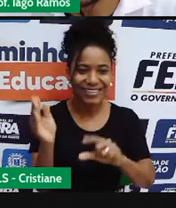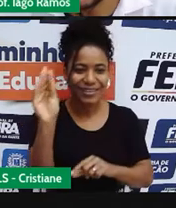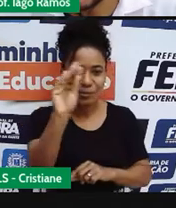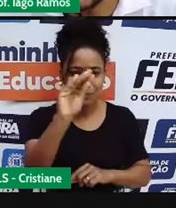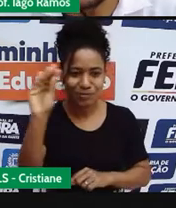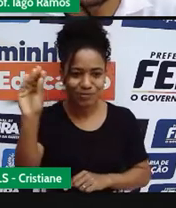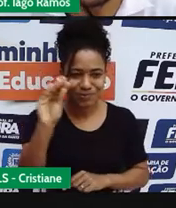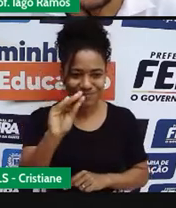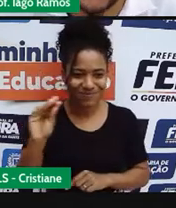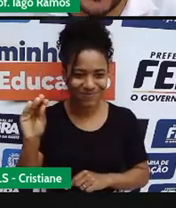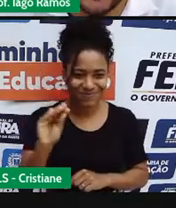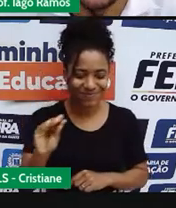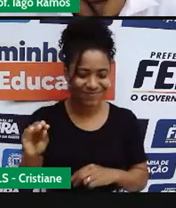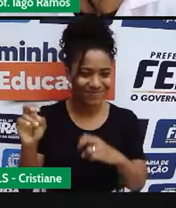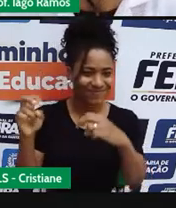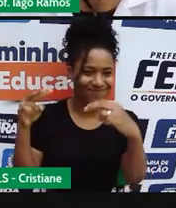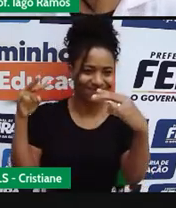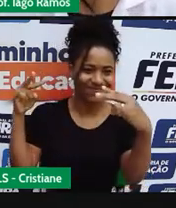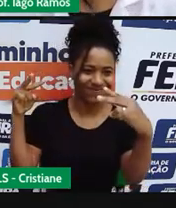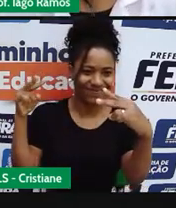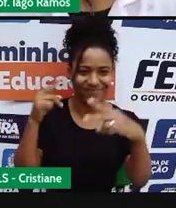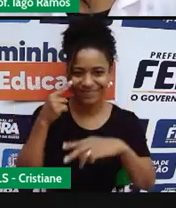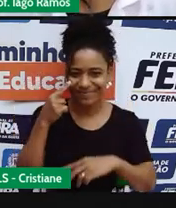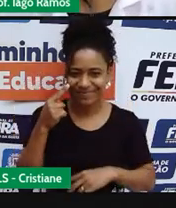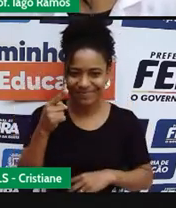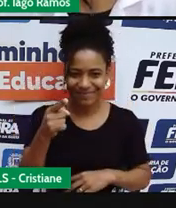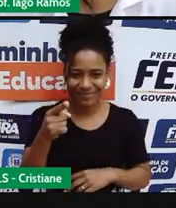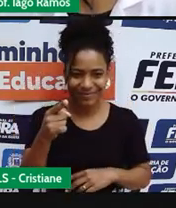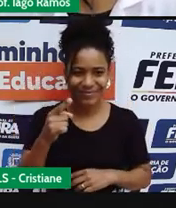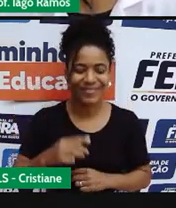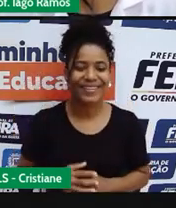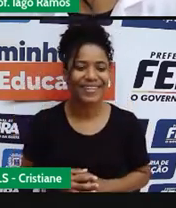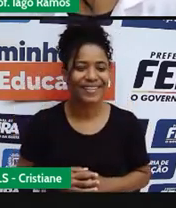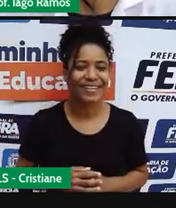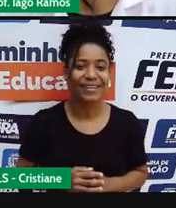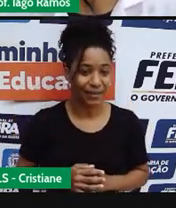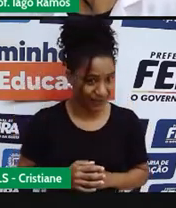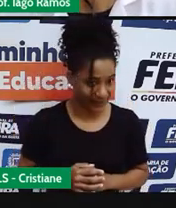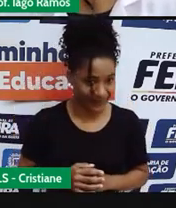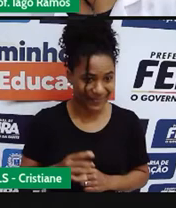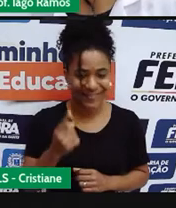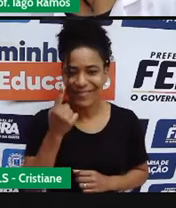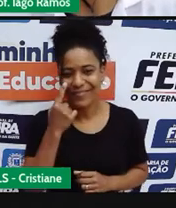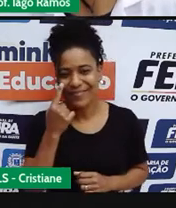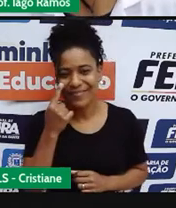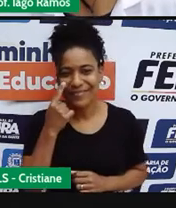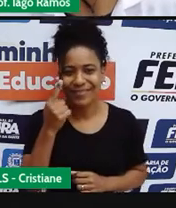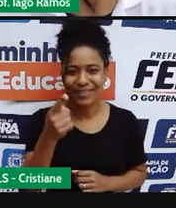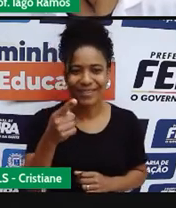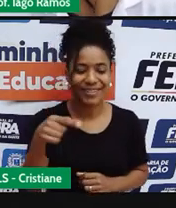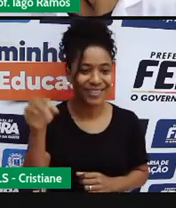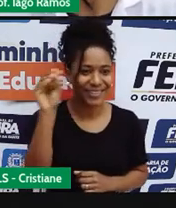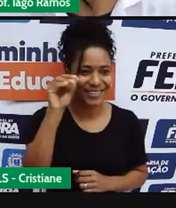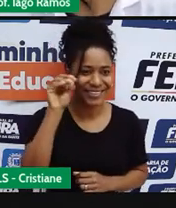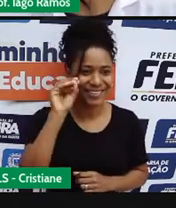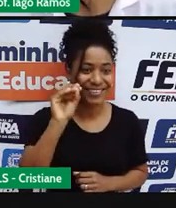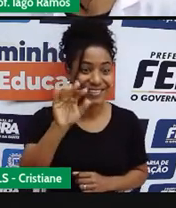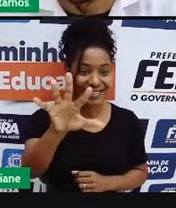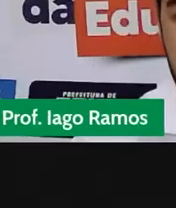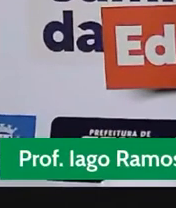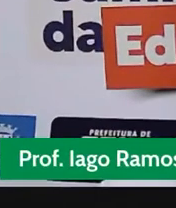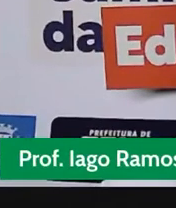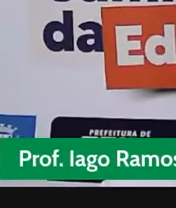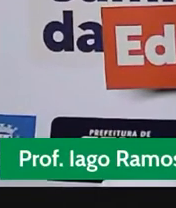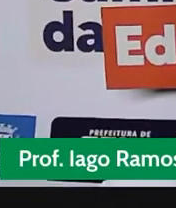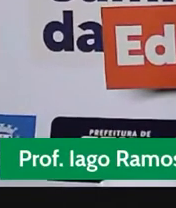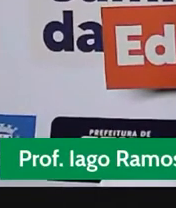virtual, né? E lá a gente faz a coisa acontecer, tá bom? Então aquela mágicasinha, essa tela,